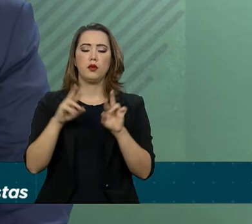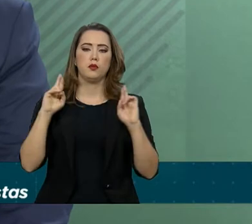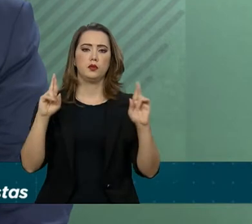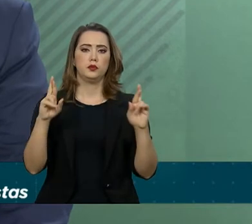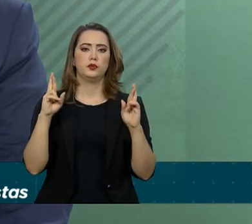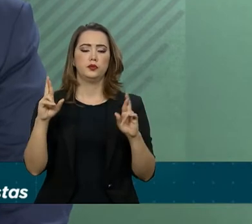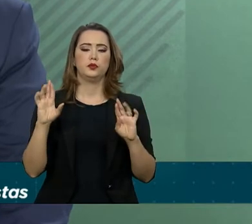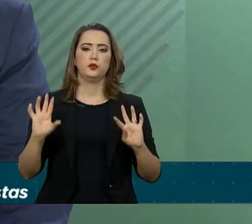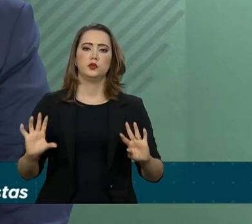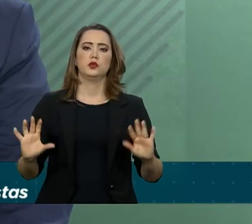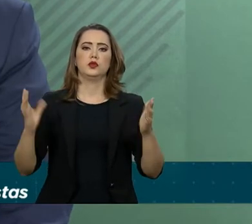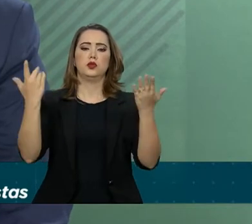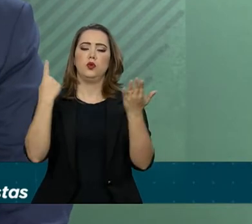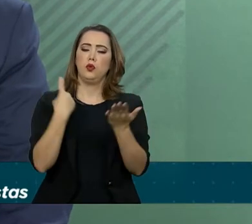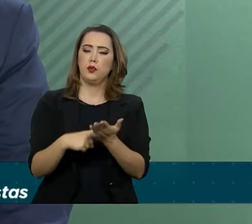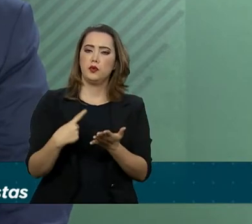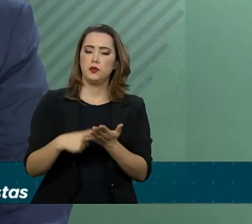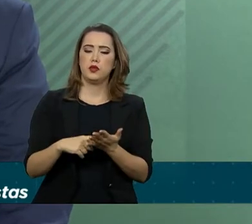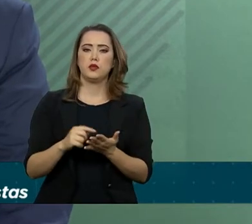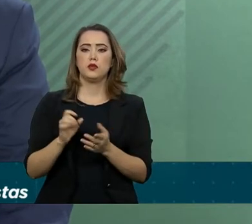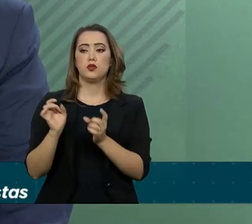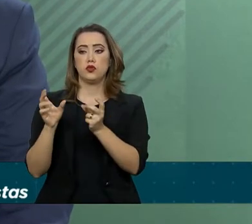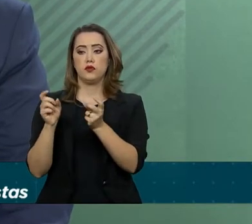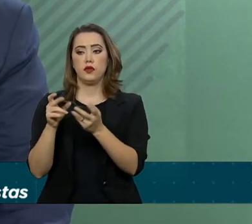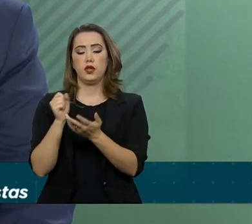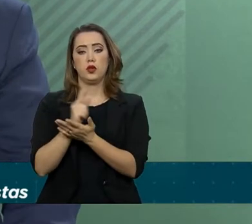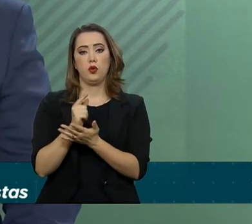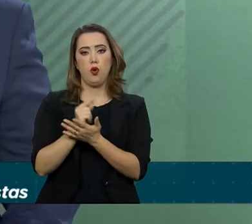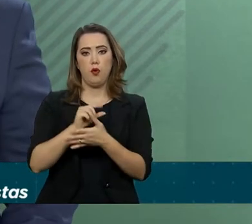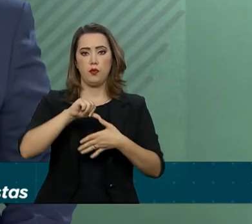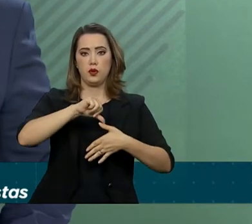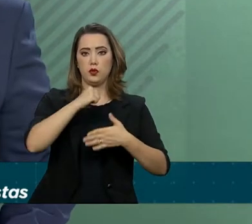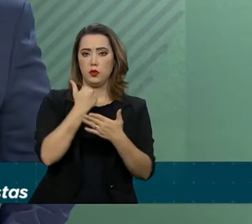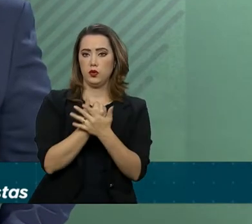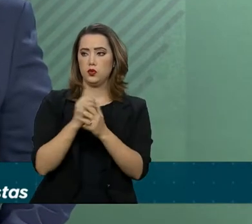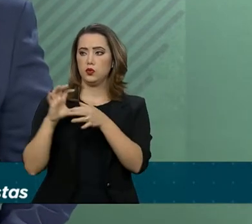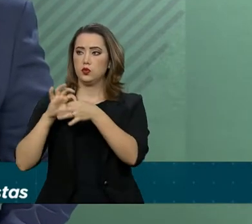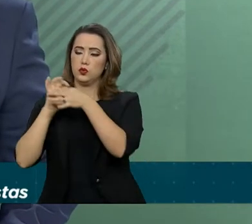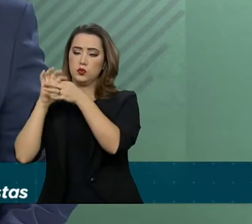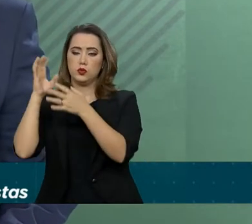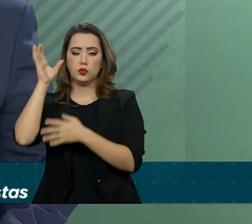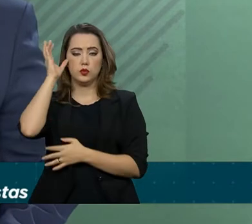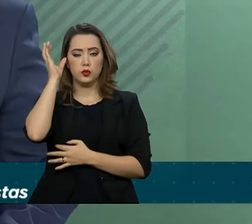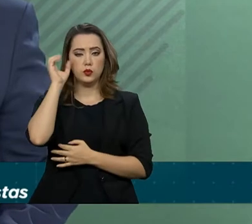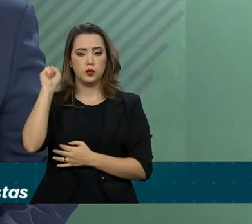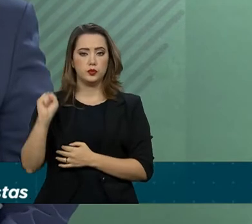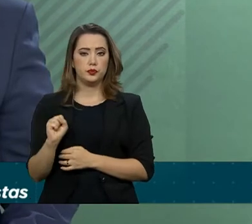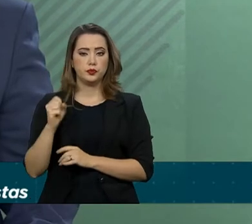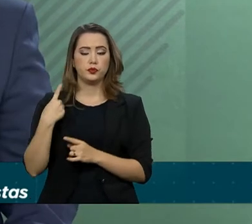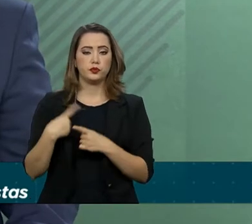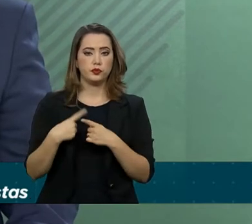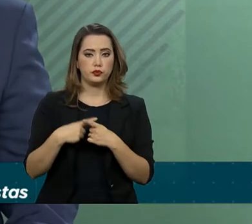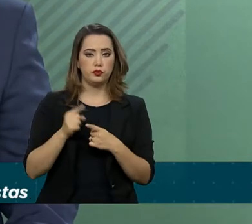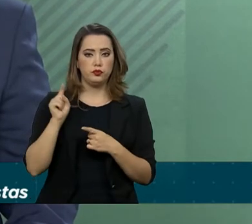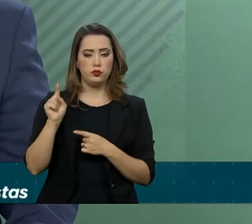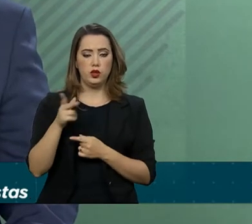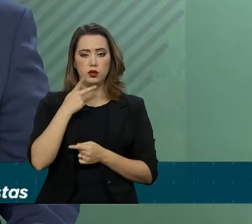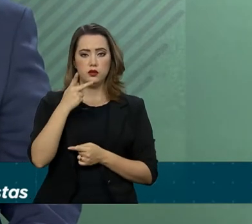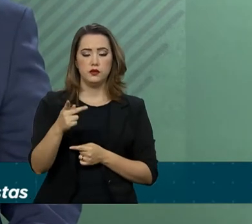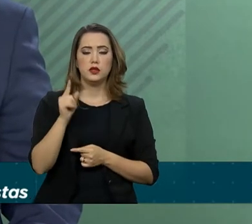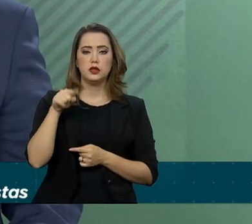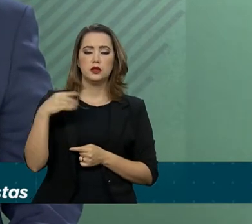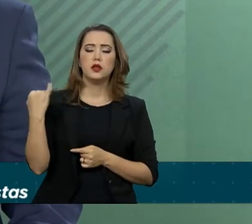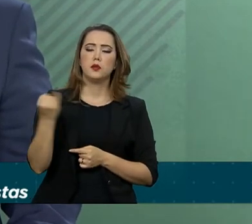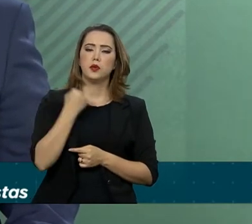de um acordo comercial do Mercosul com a Coreia do Sul, que, segundo eles, seria muito